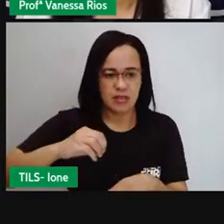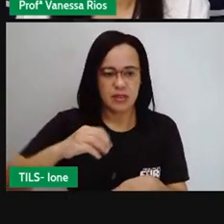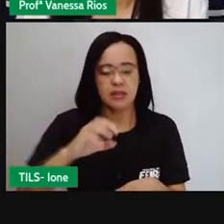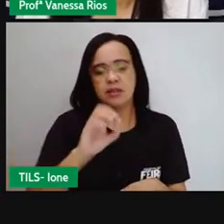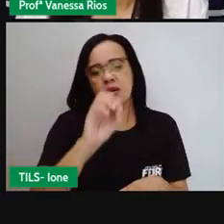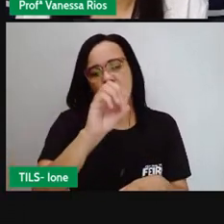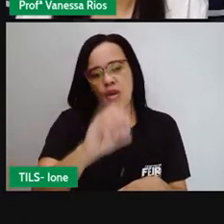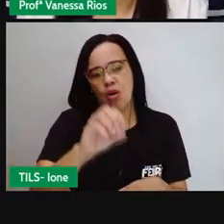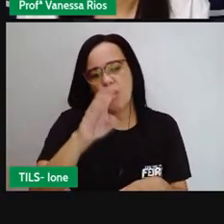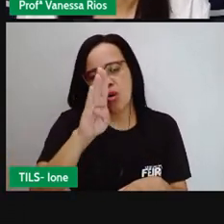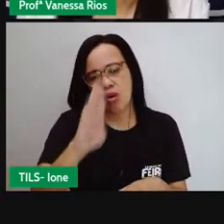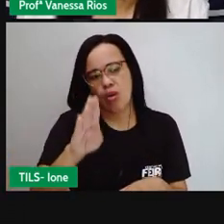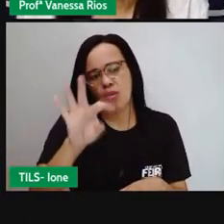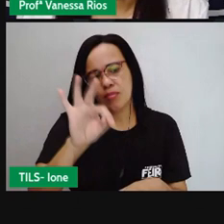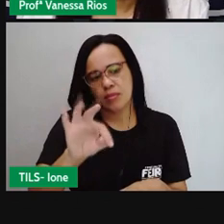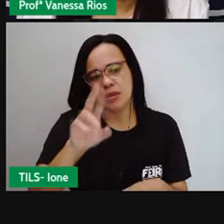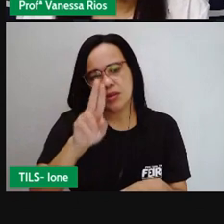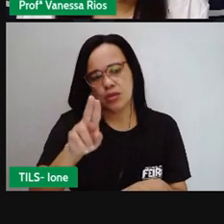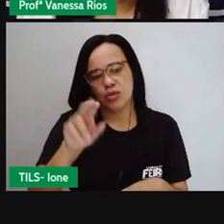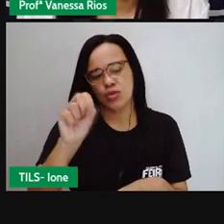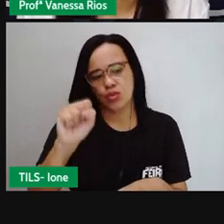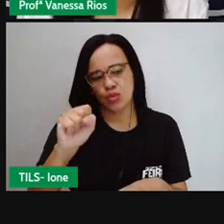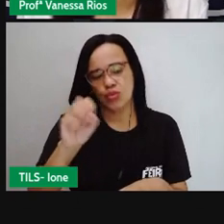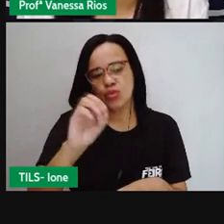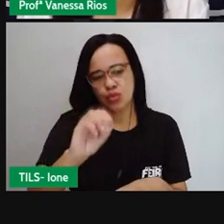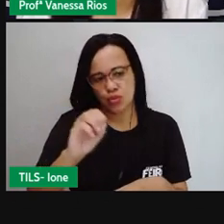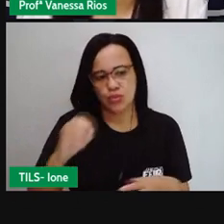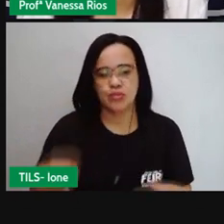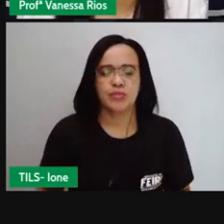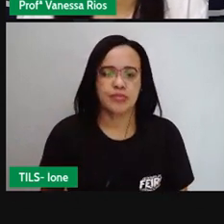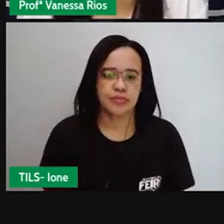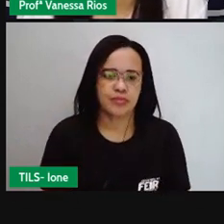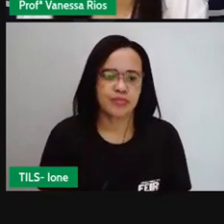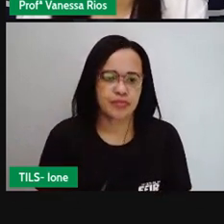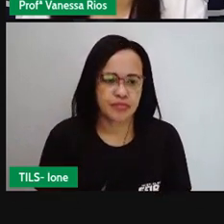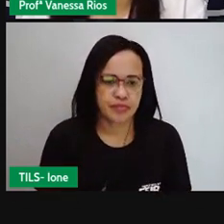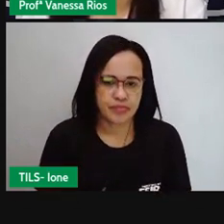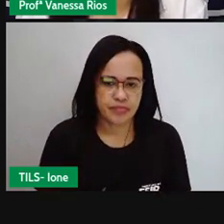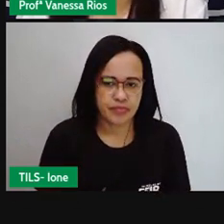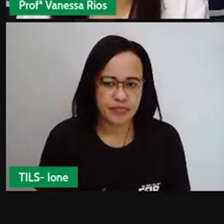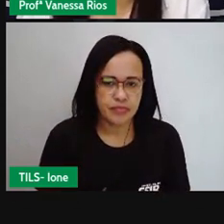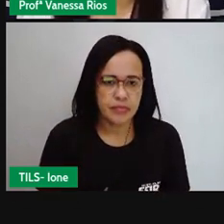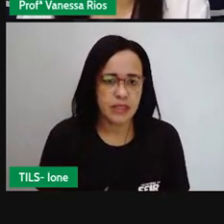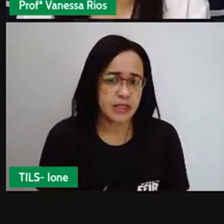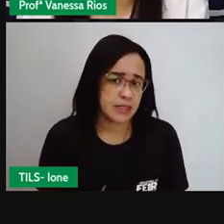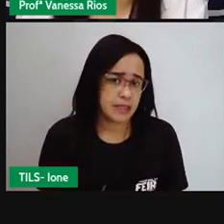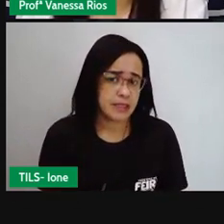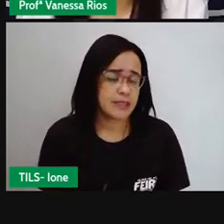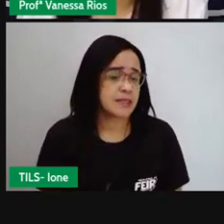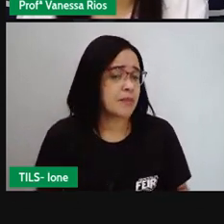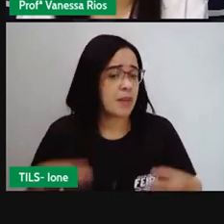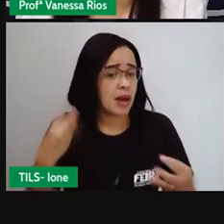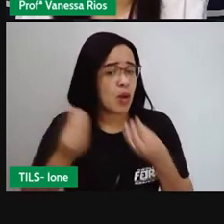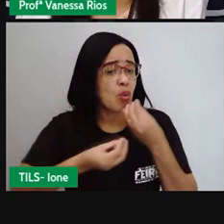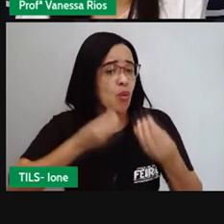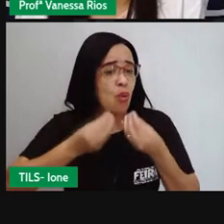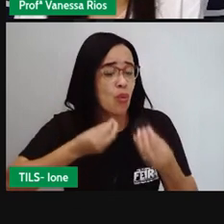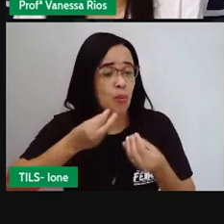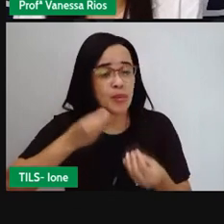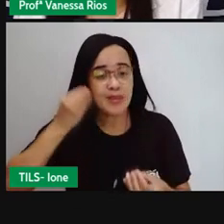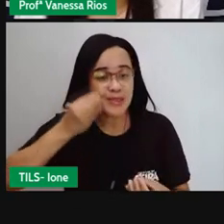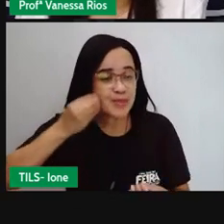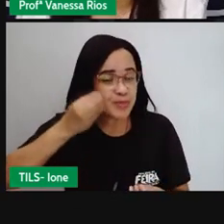E aí, quem disse que a gente não vai experimentar, né, quem disse que a gente não vai para a nossa parte de experimentação, agora aí a